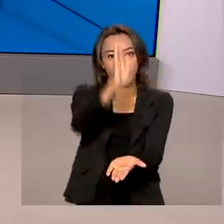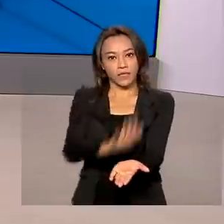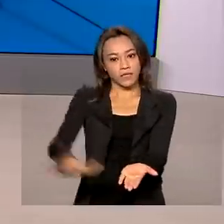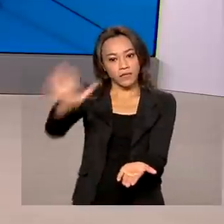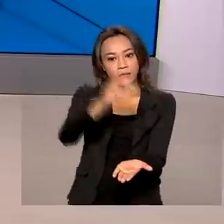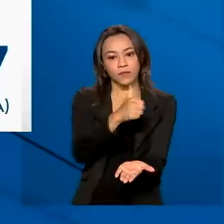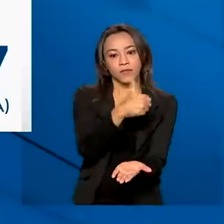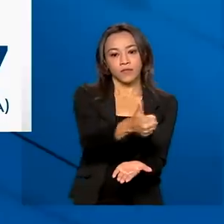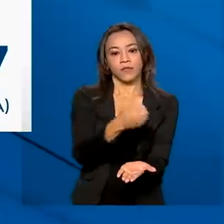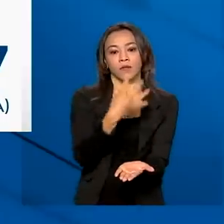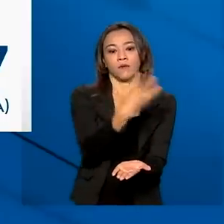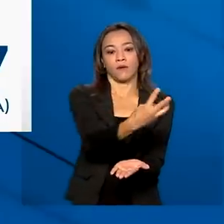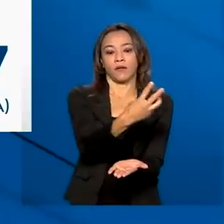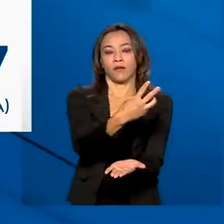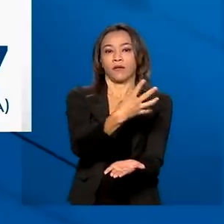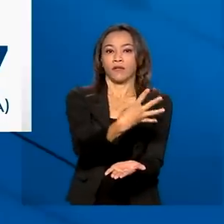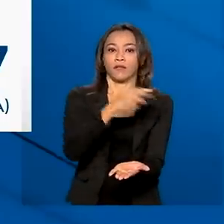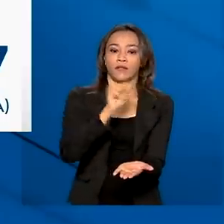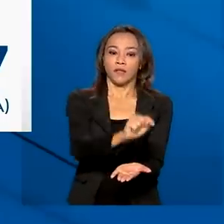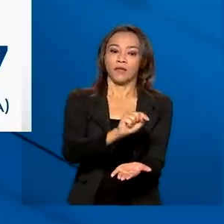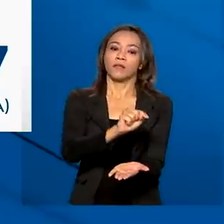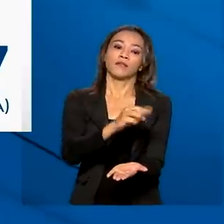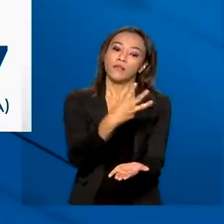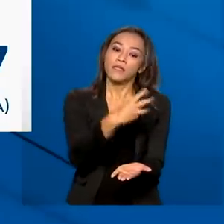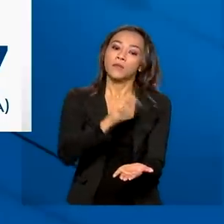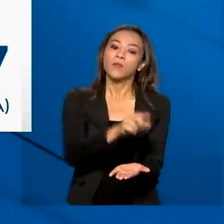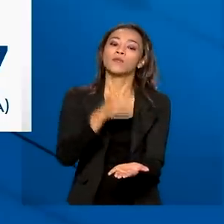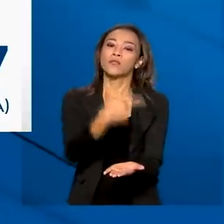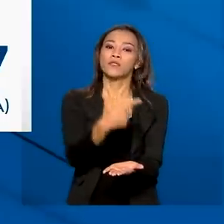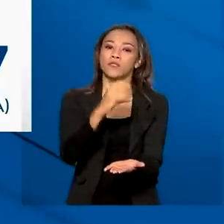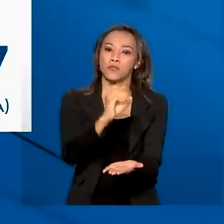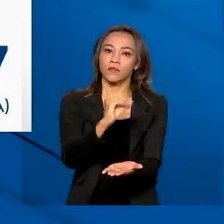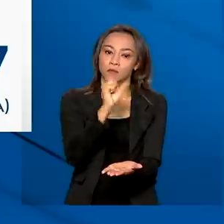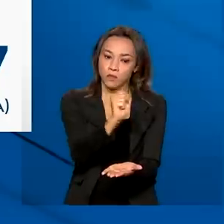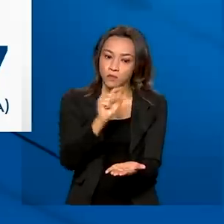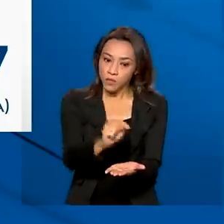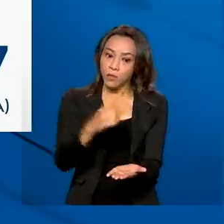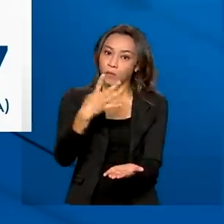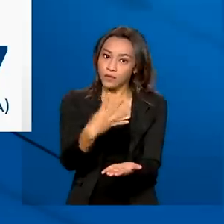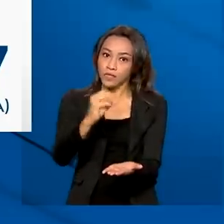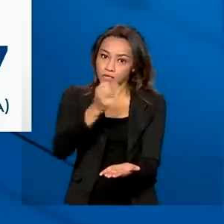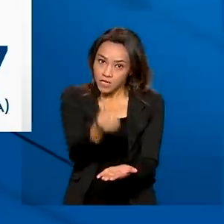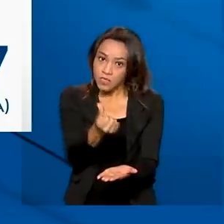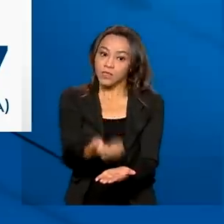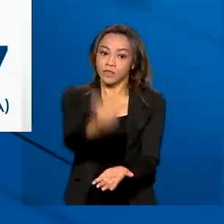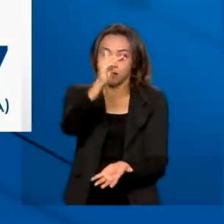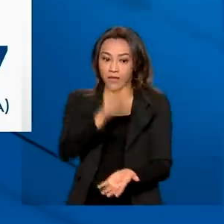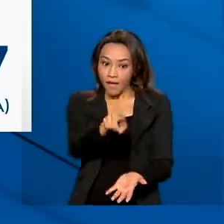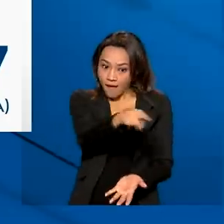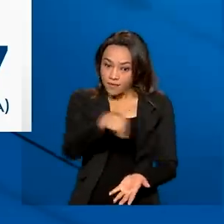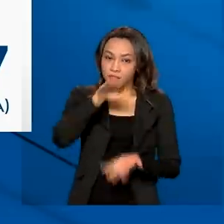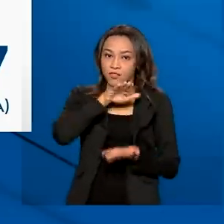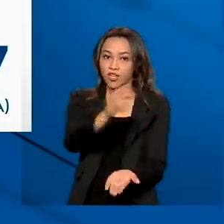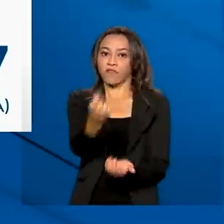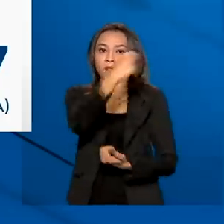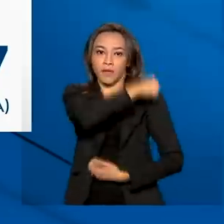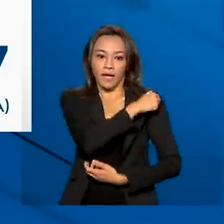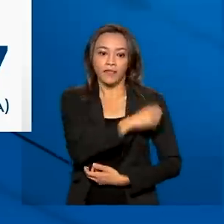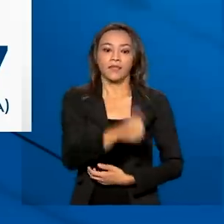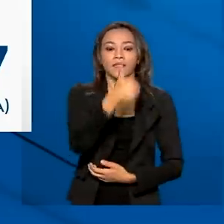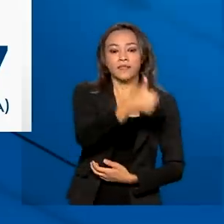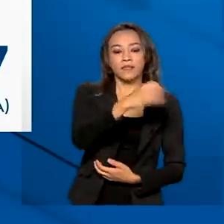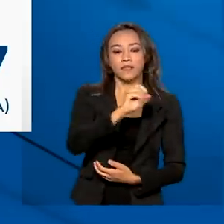143 milhões 208 mil 406 doses. Dessas doses foram aplicadas 105